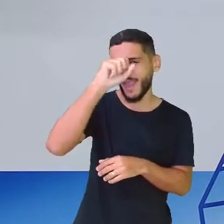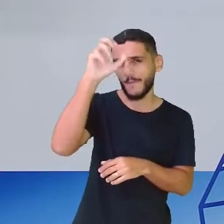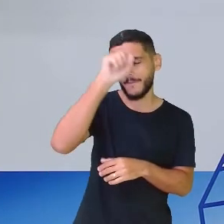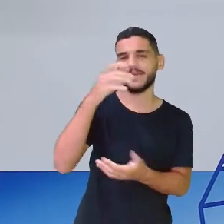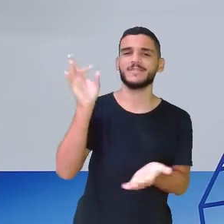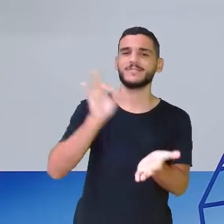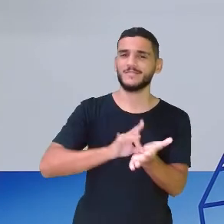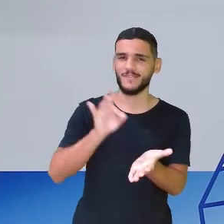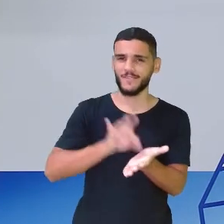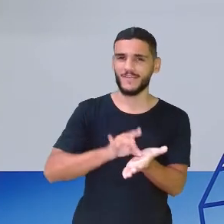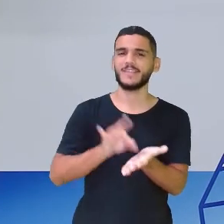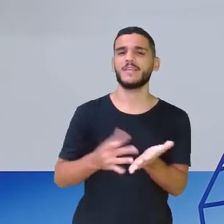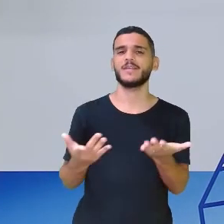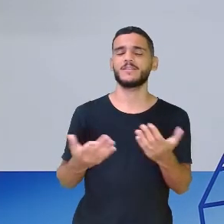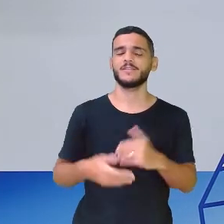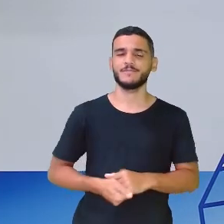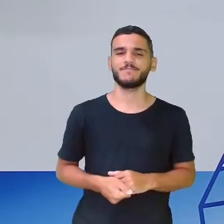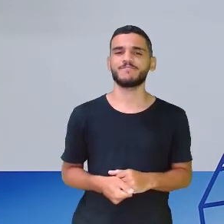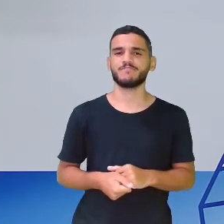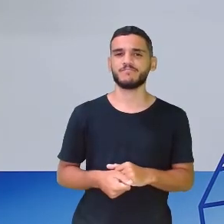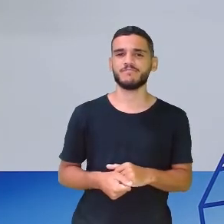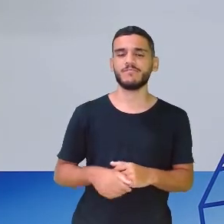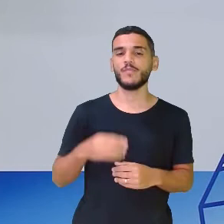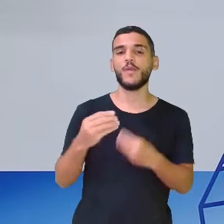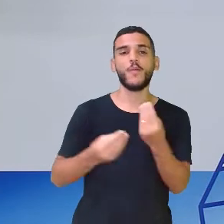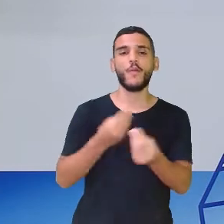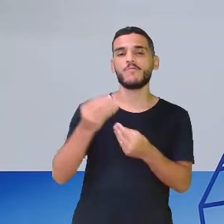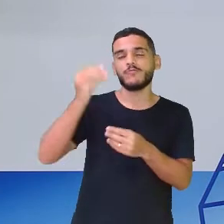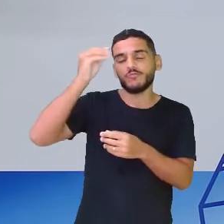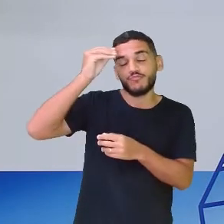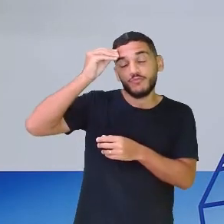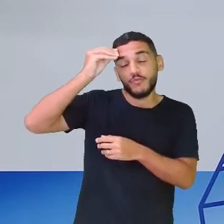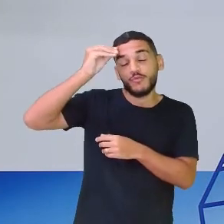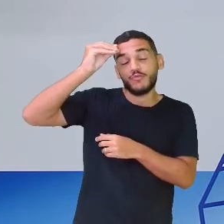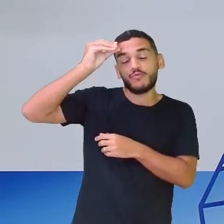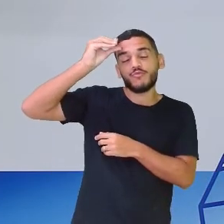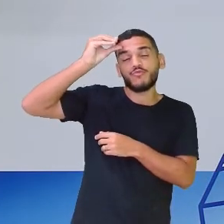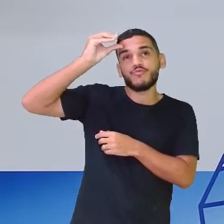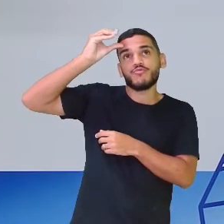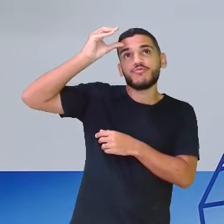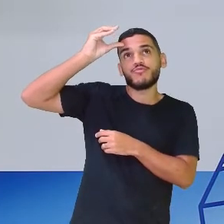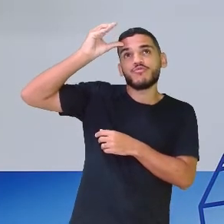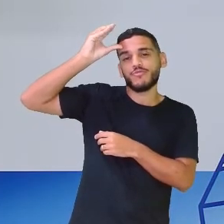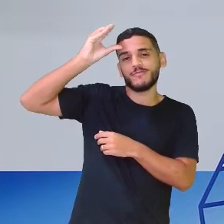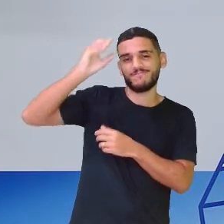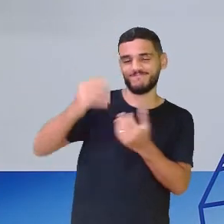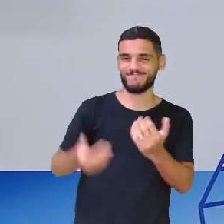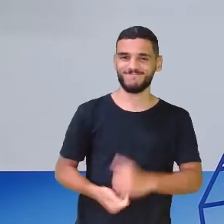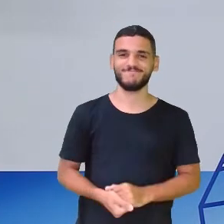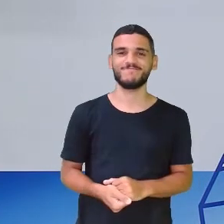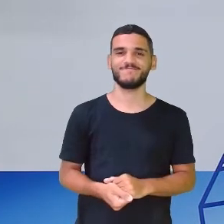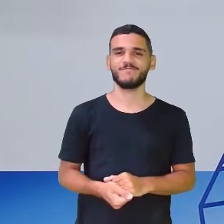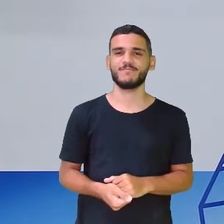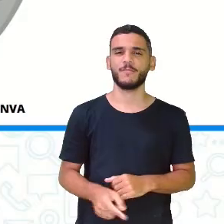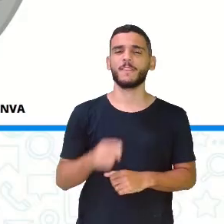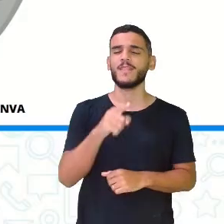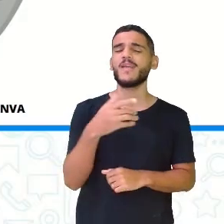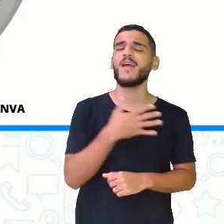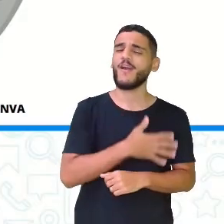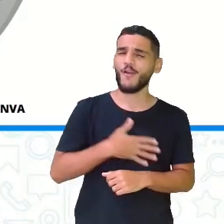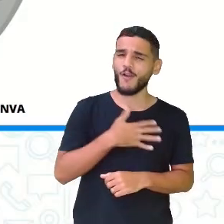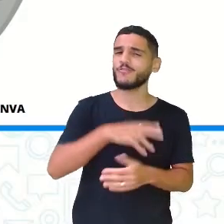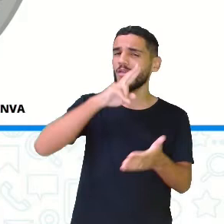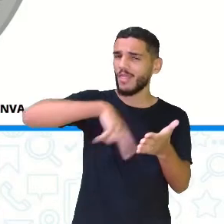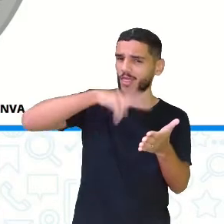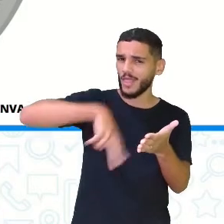mais nessa construção da leitura e da escrita. Você gosta de ler?